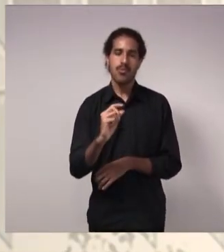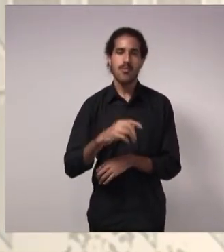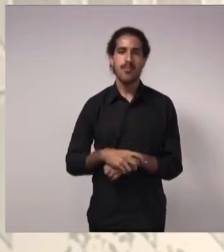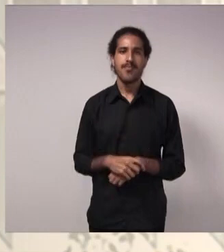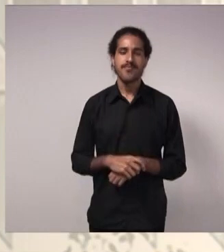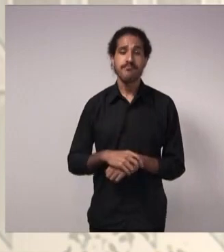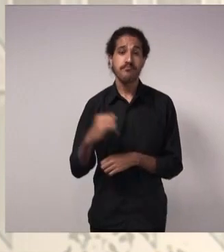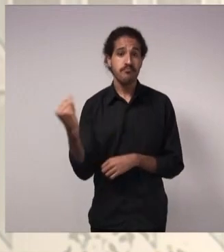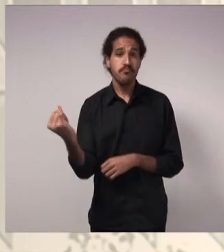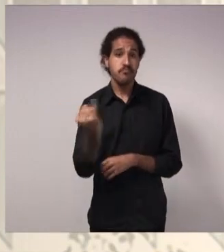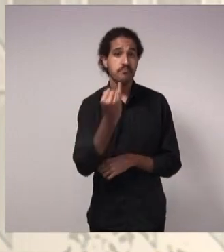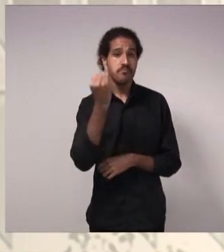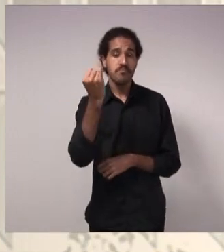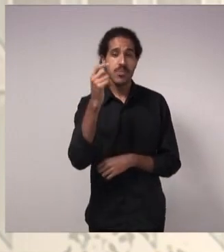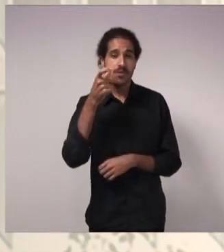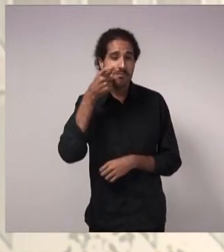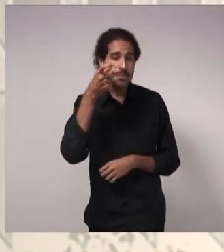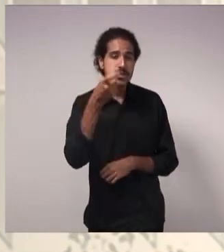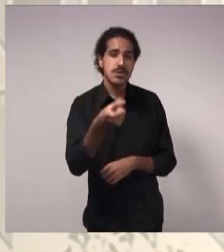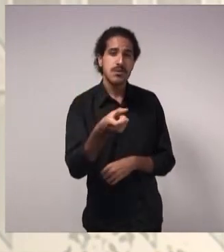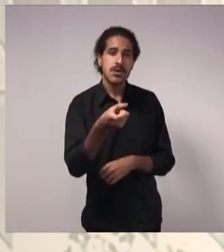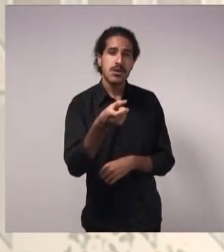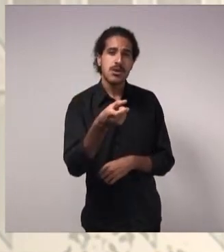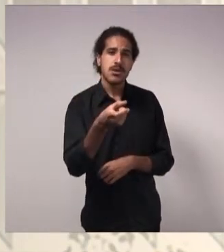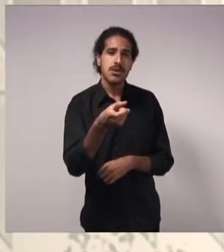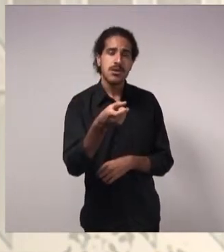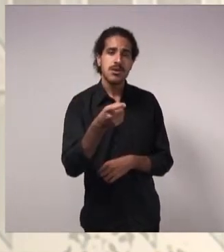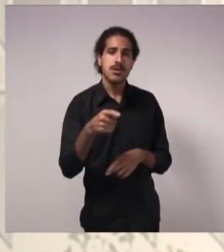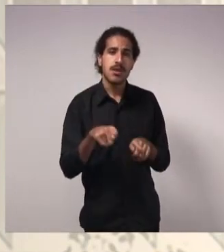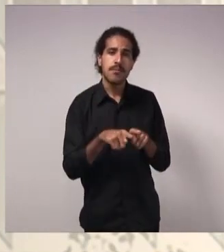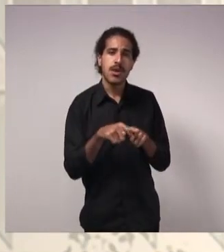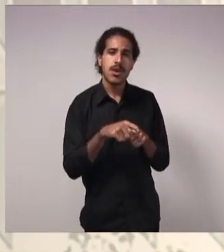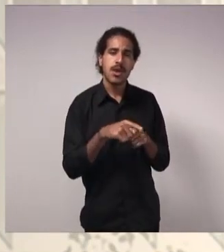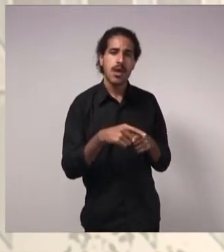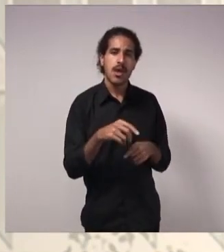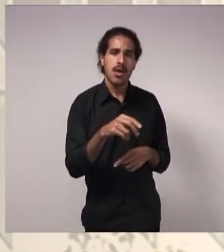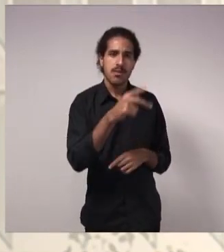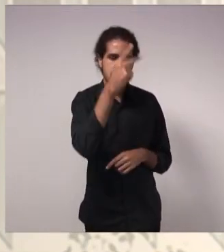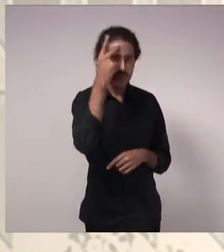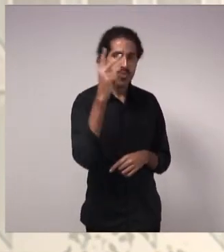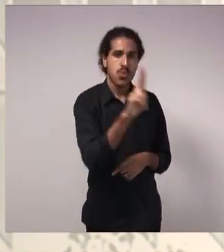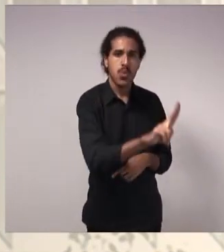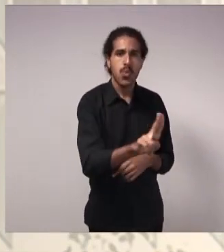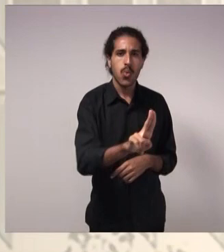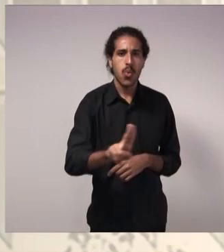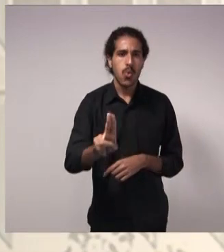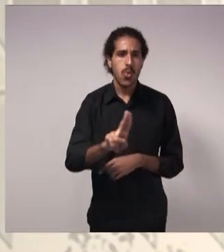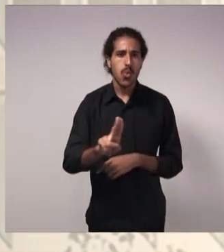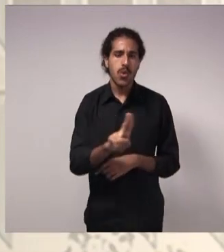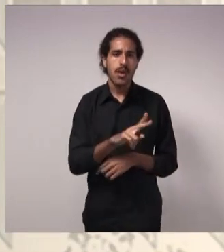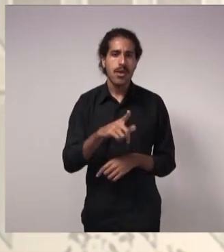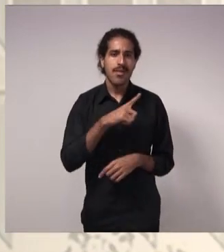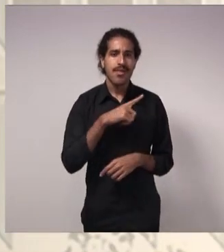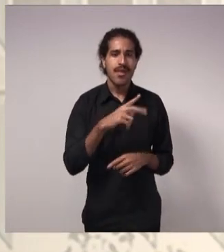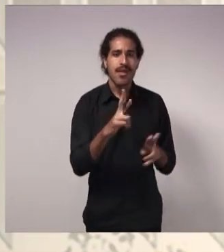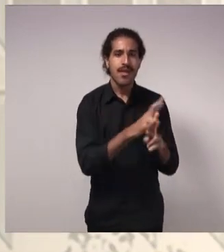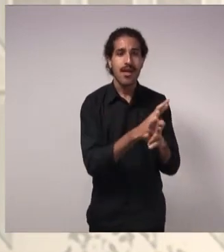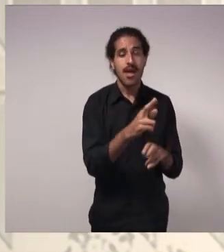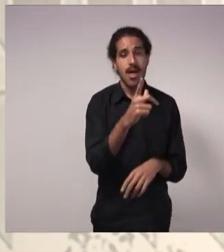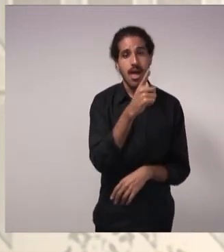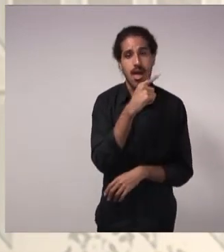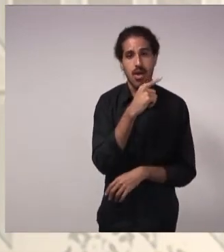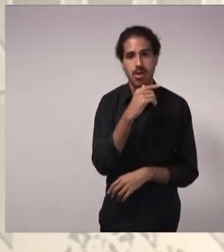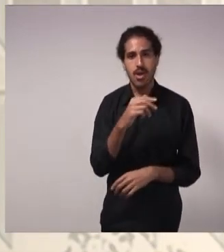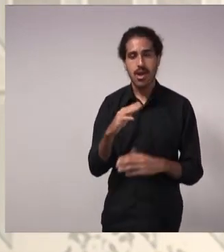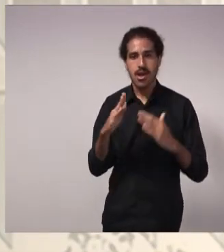é importante perceber que desse consumo urbano, grande parte é um consumo residencial. 82